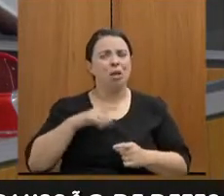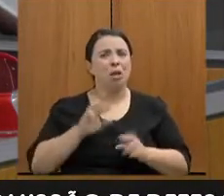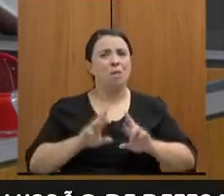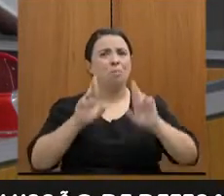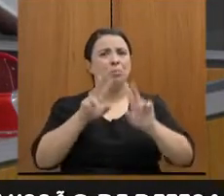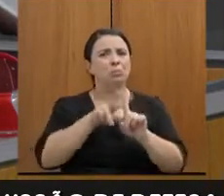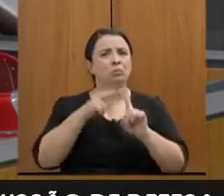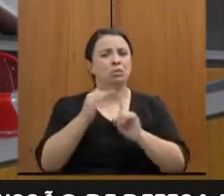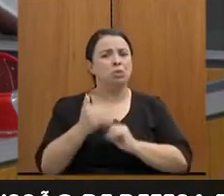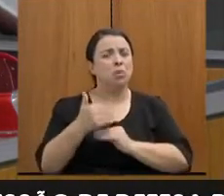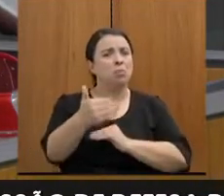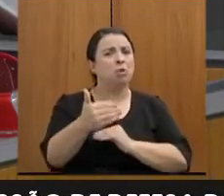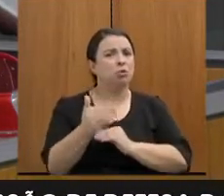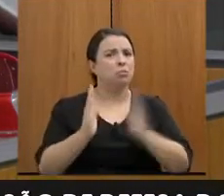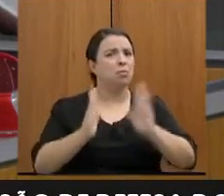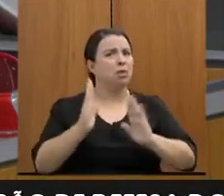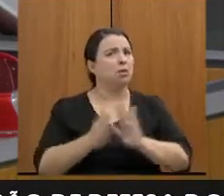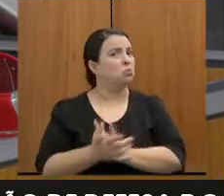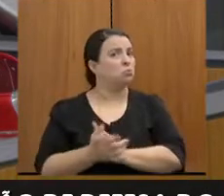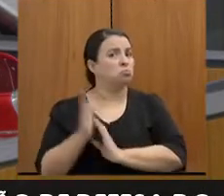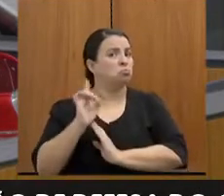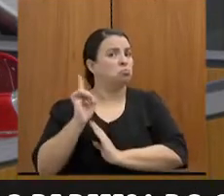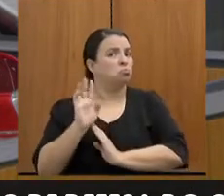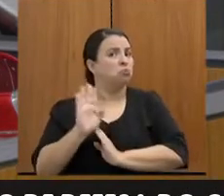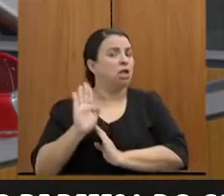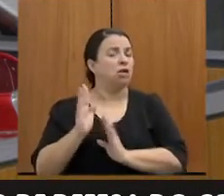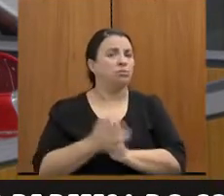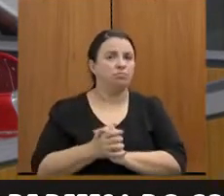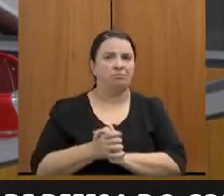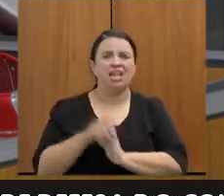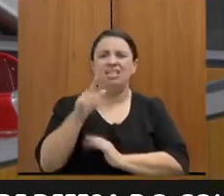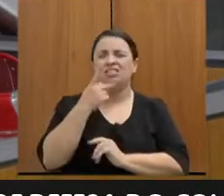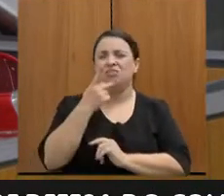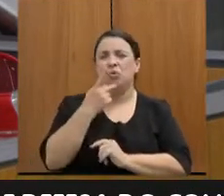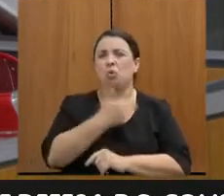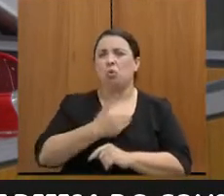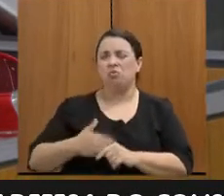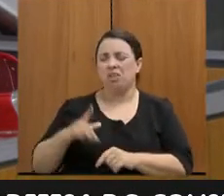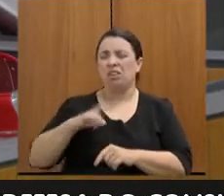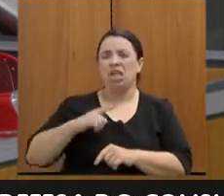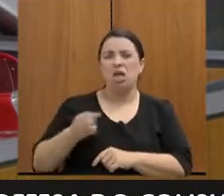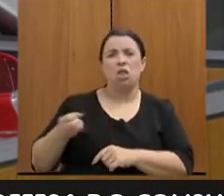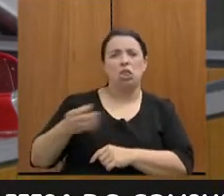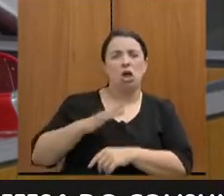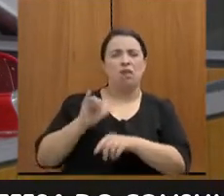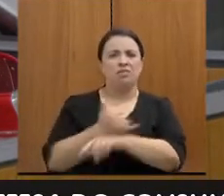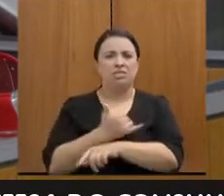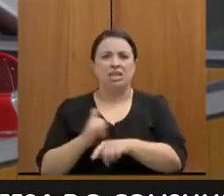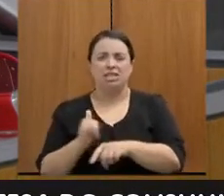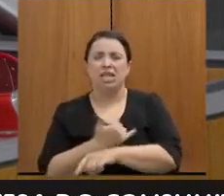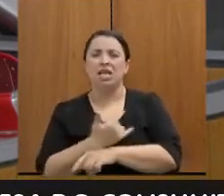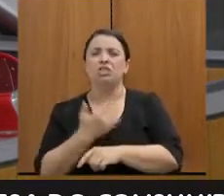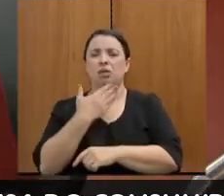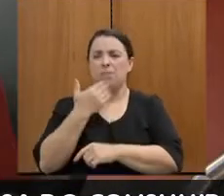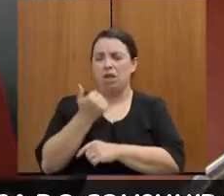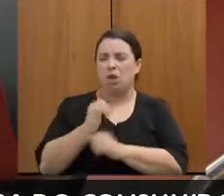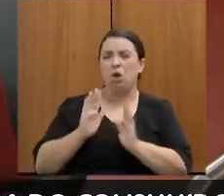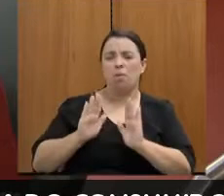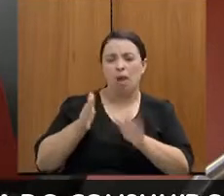Eu também não compreendi isso, eu falo que o governo está adotando a melhor estratégia, o que é melhor para Minas em relação à